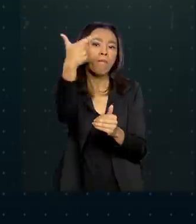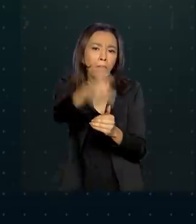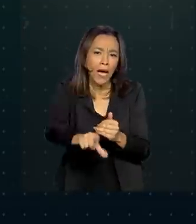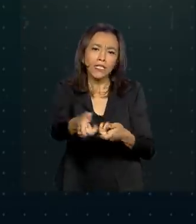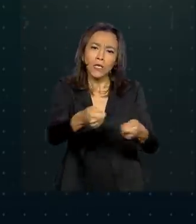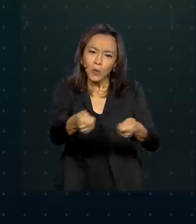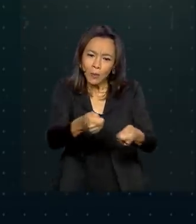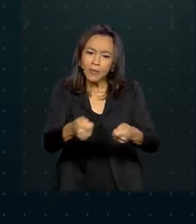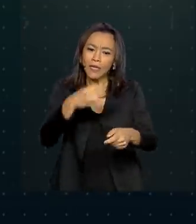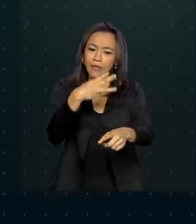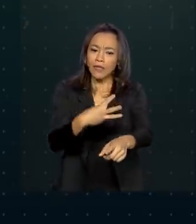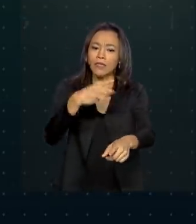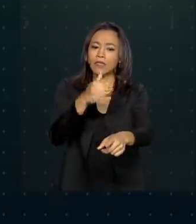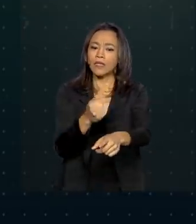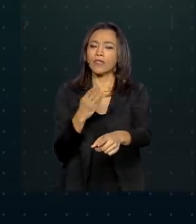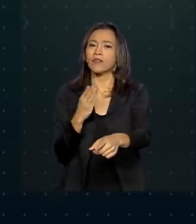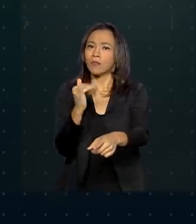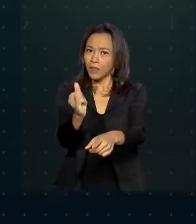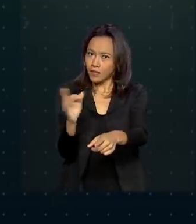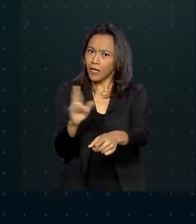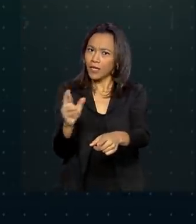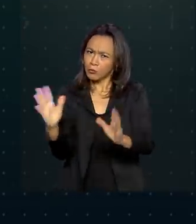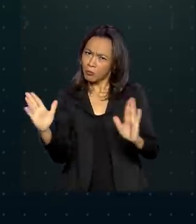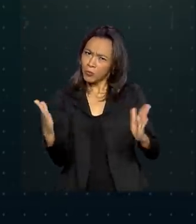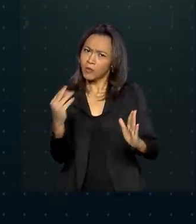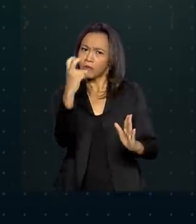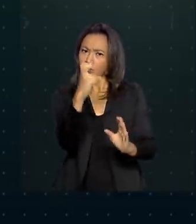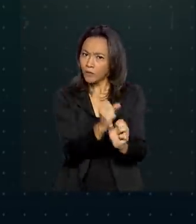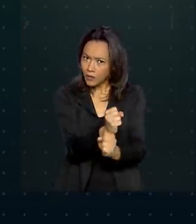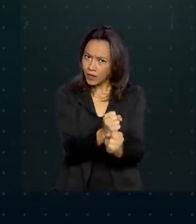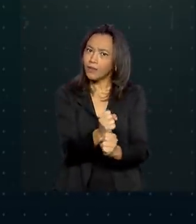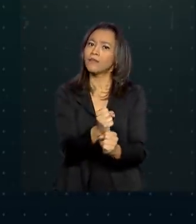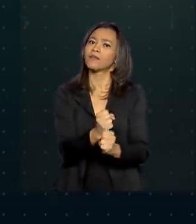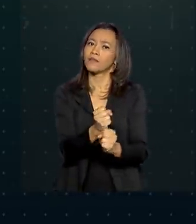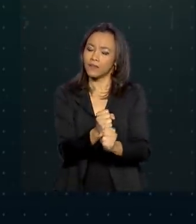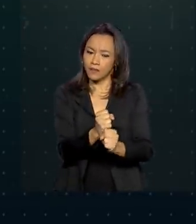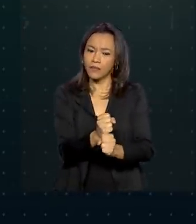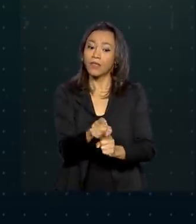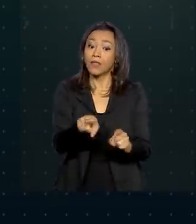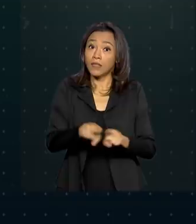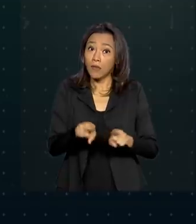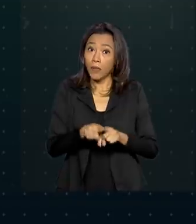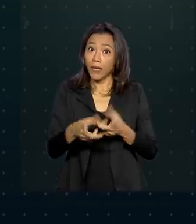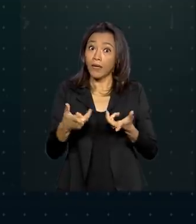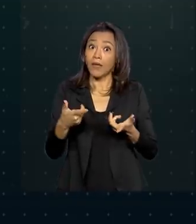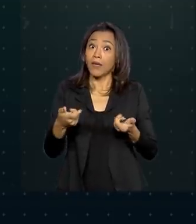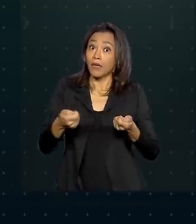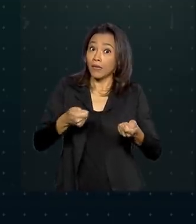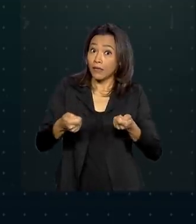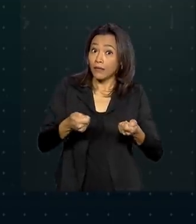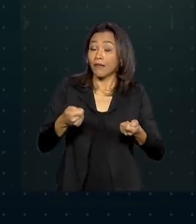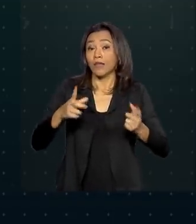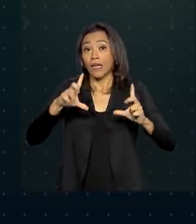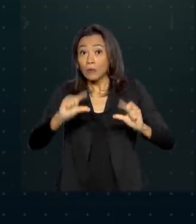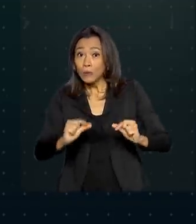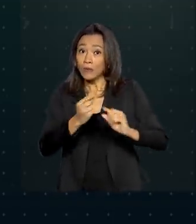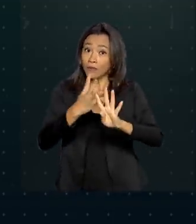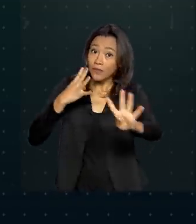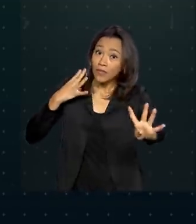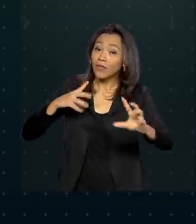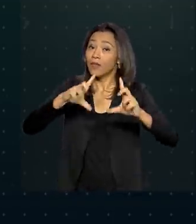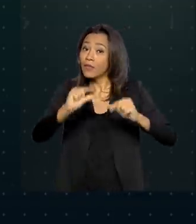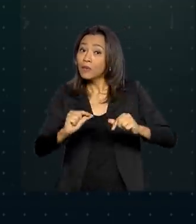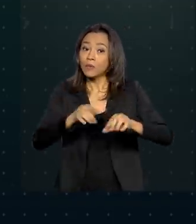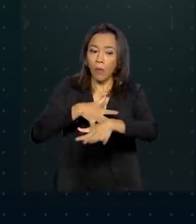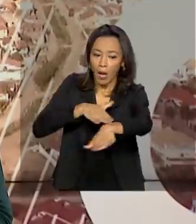de 37 bilhões de reais nos próximos cinco anos. Isso sem falar na economia de tempo gasto em filas, trânsito